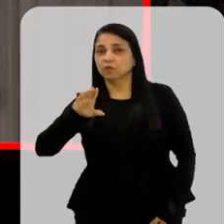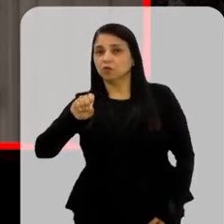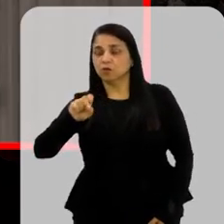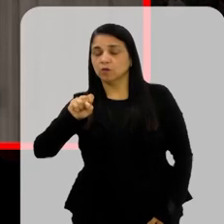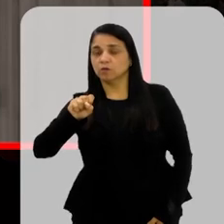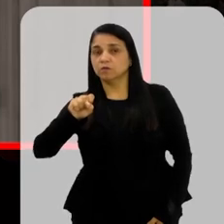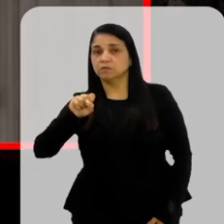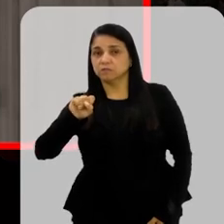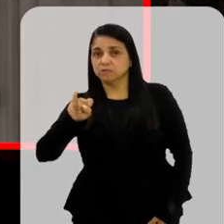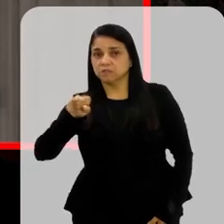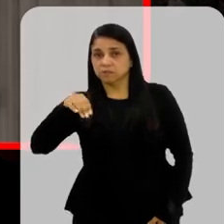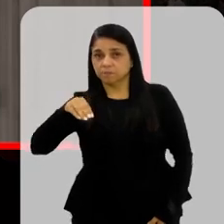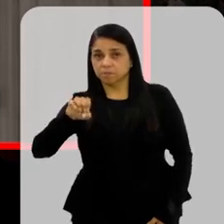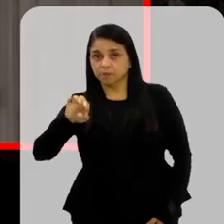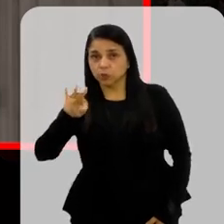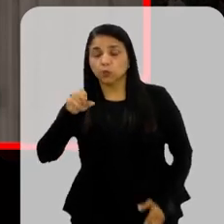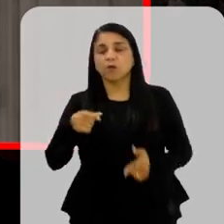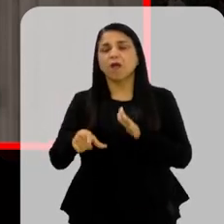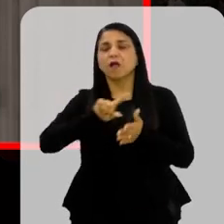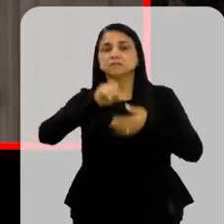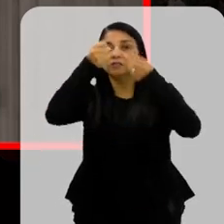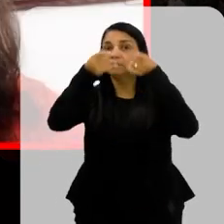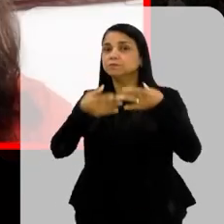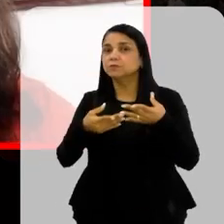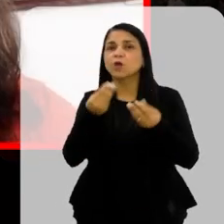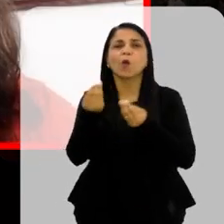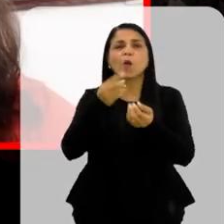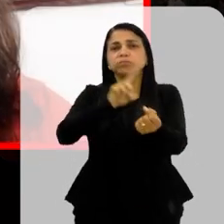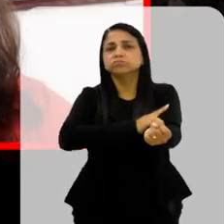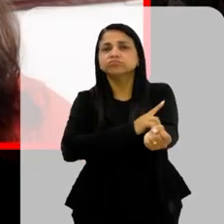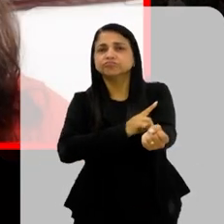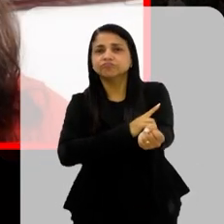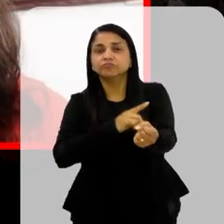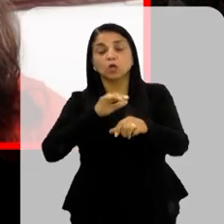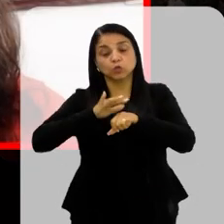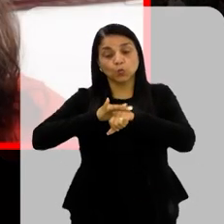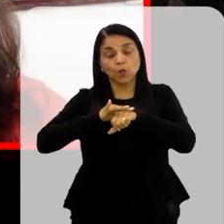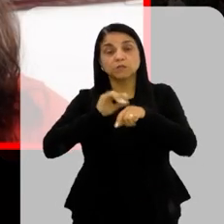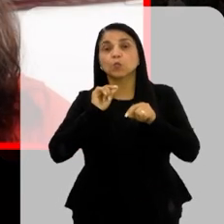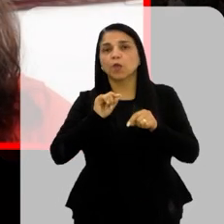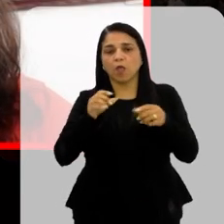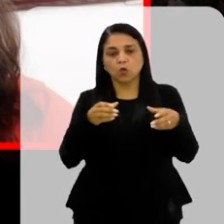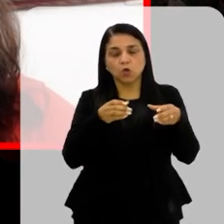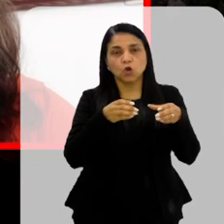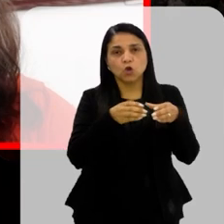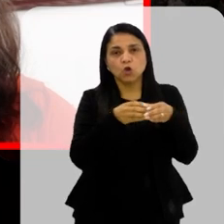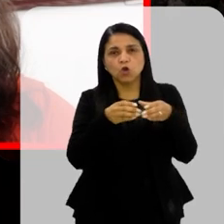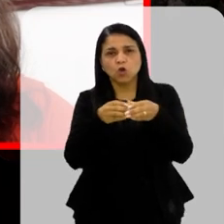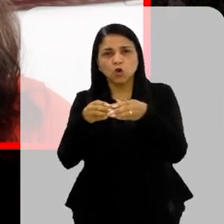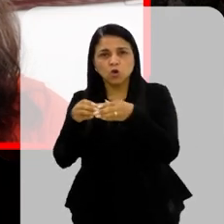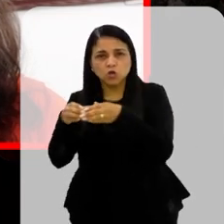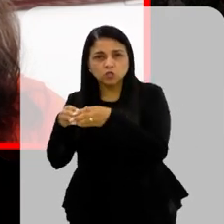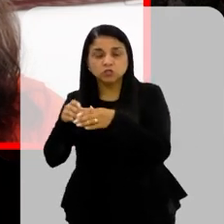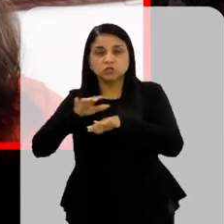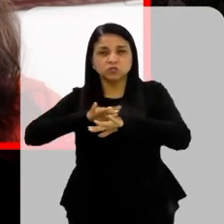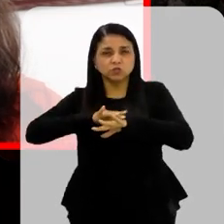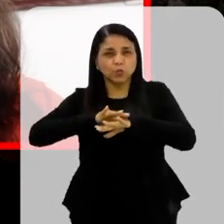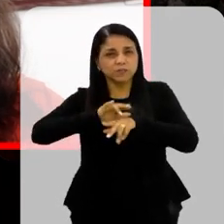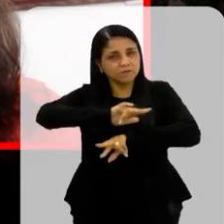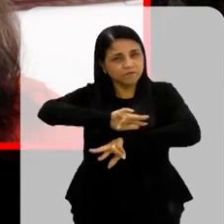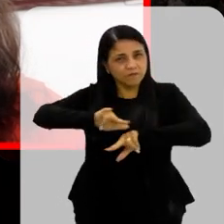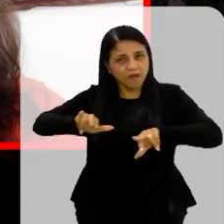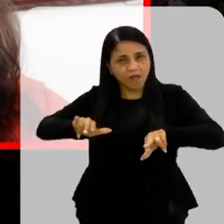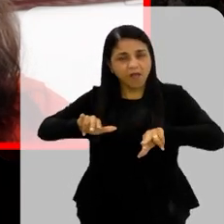senhora explicasse o que é exatamente o diabetes O diabetes é um conjunto enorme de doenças que são